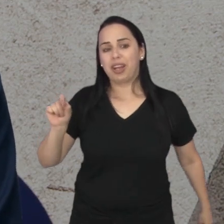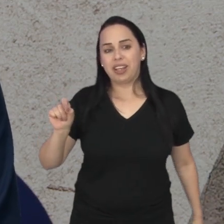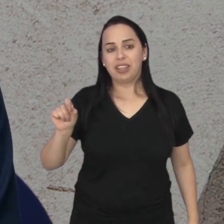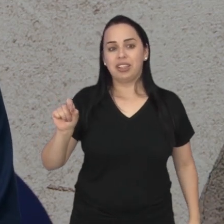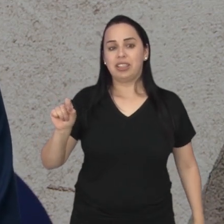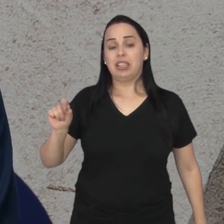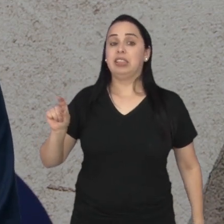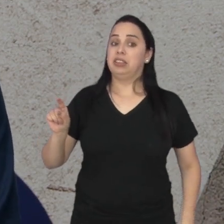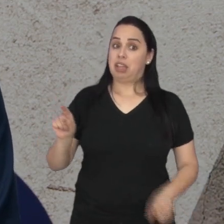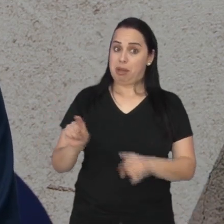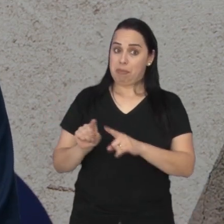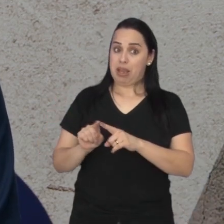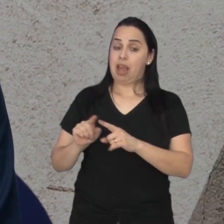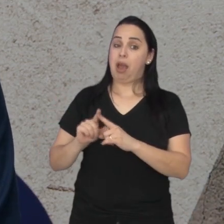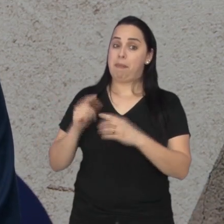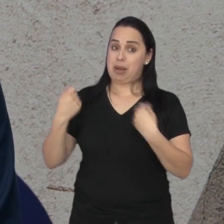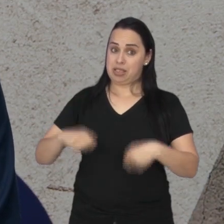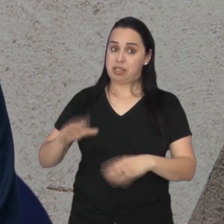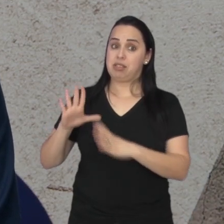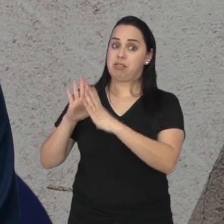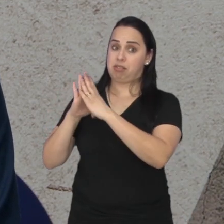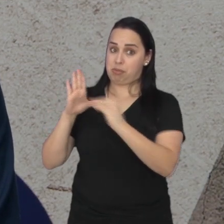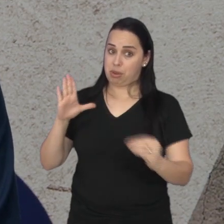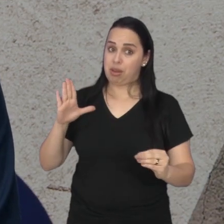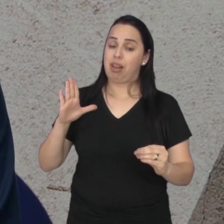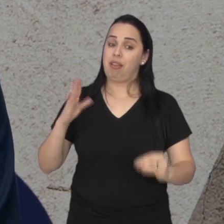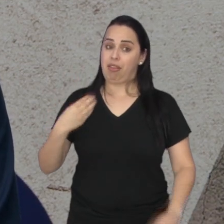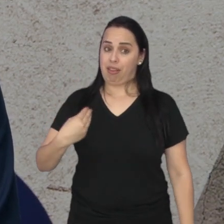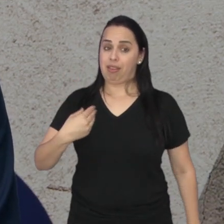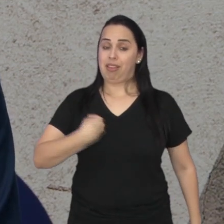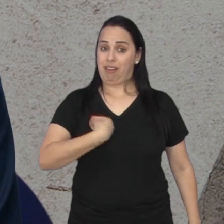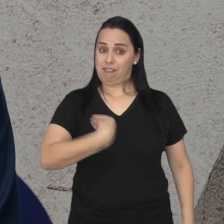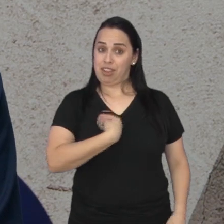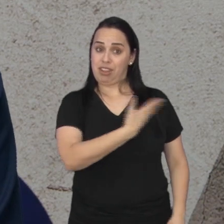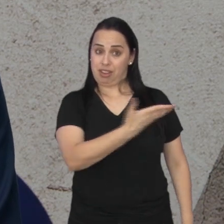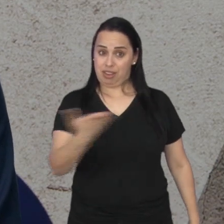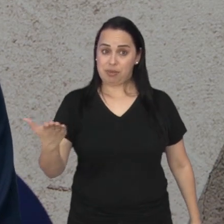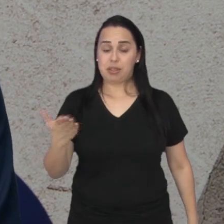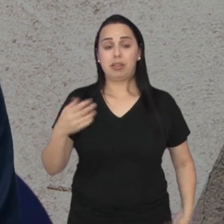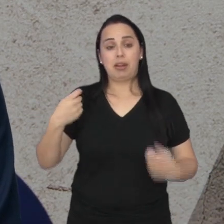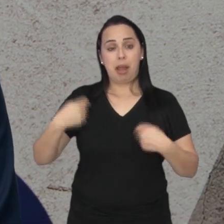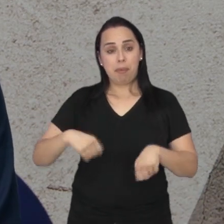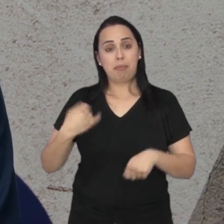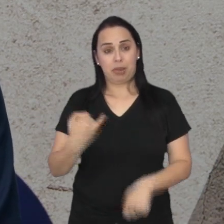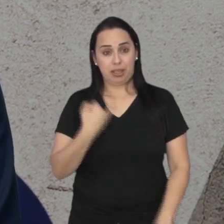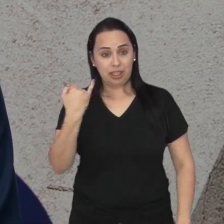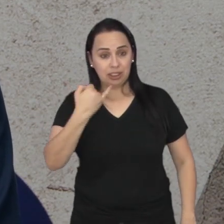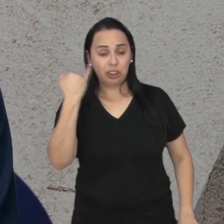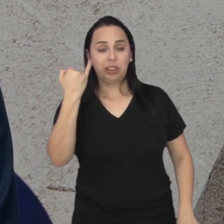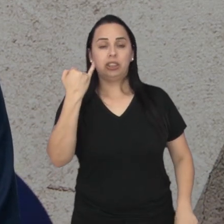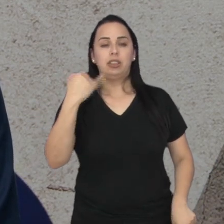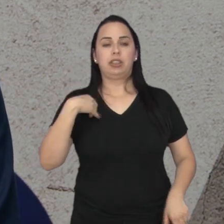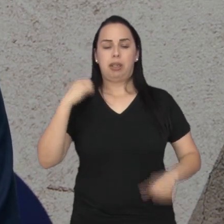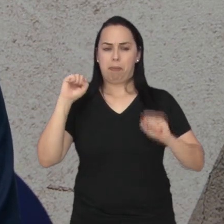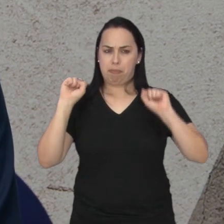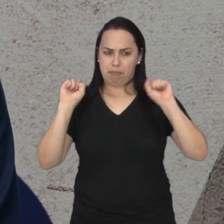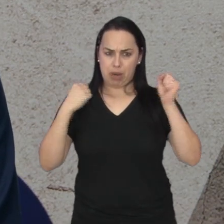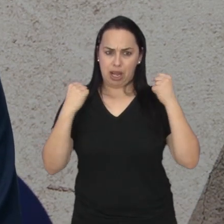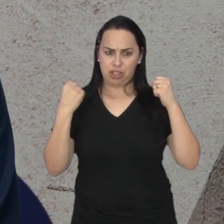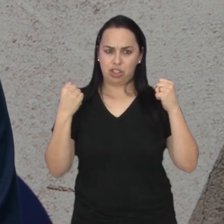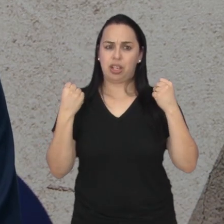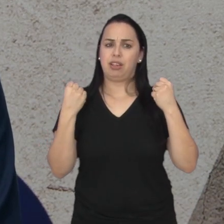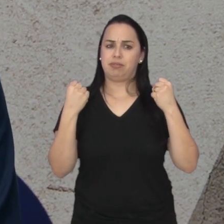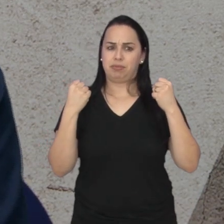né? O que a gente faz fora também importa na vida das pessoas. Então, é importante que você dê o exemplo, que você também pratique exercício,